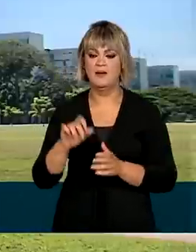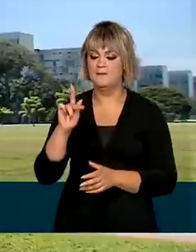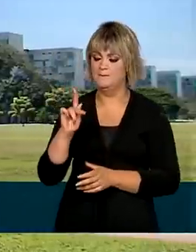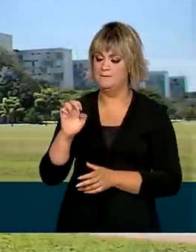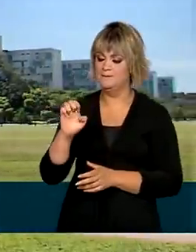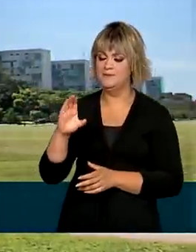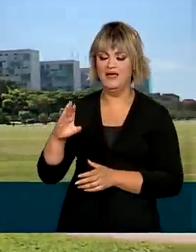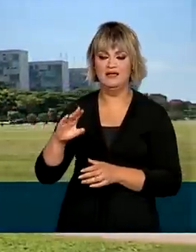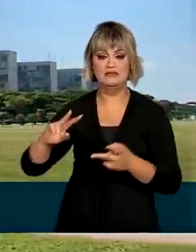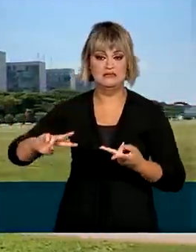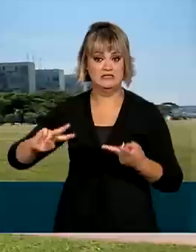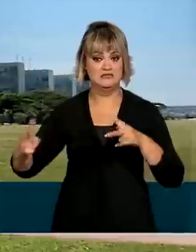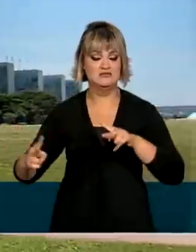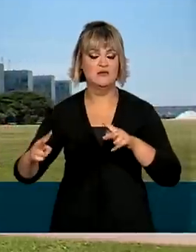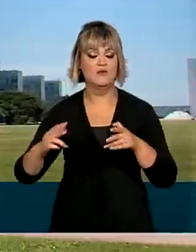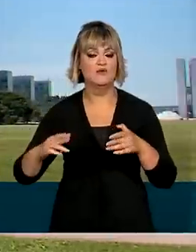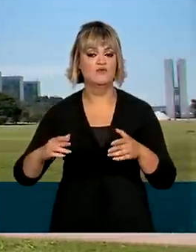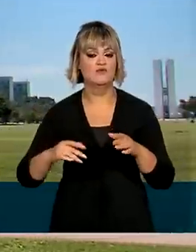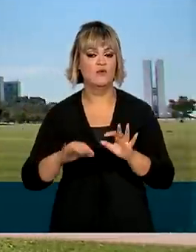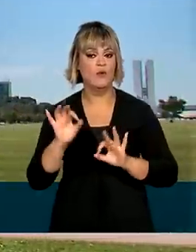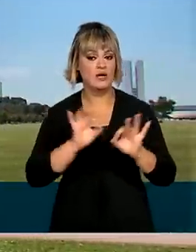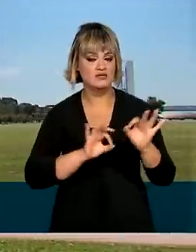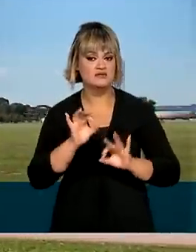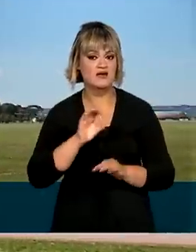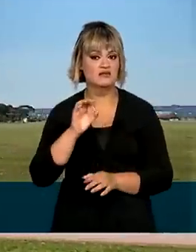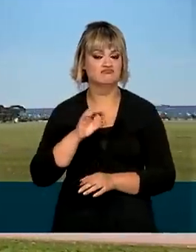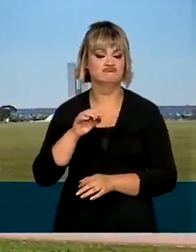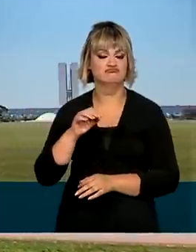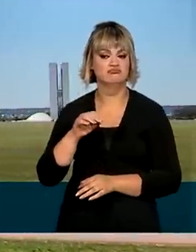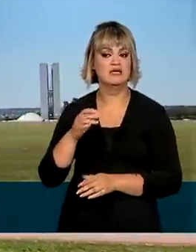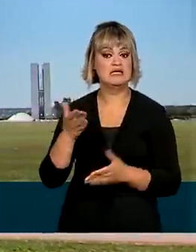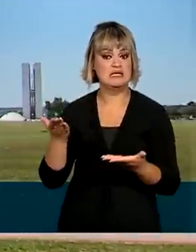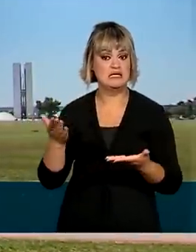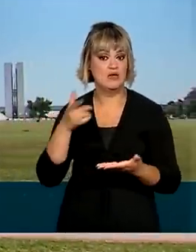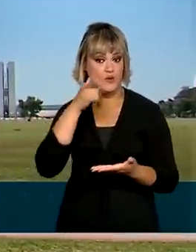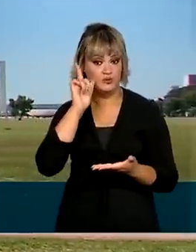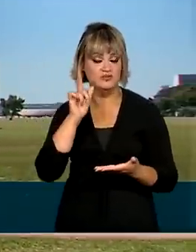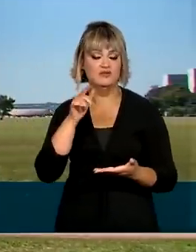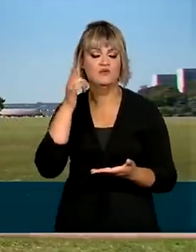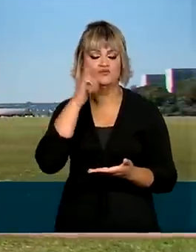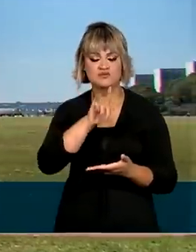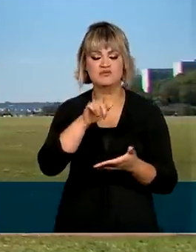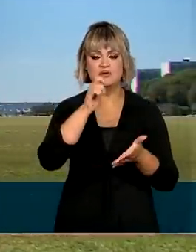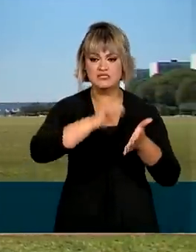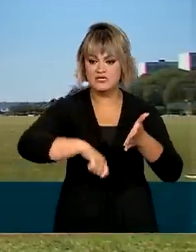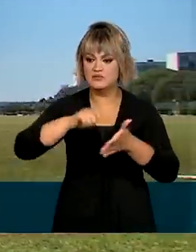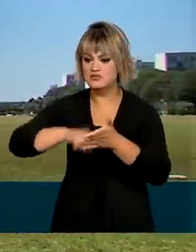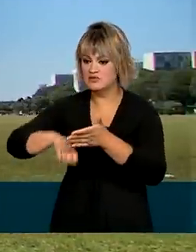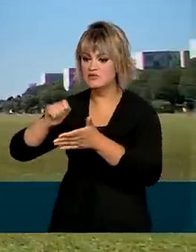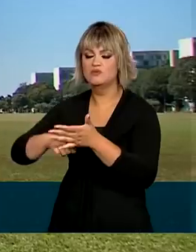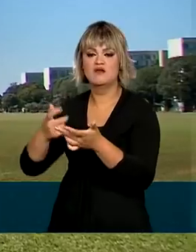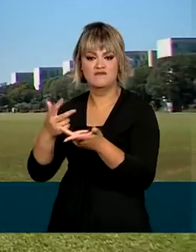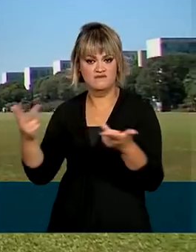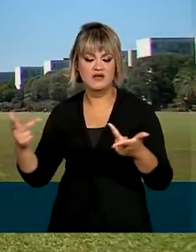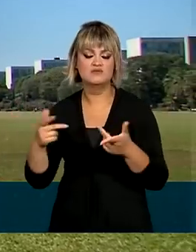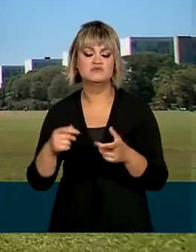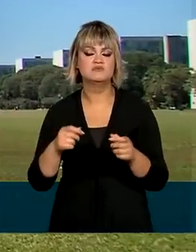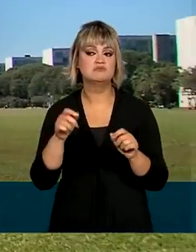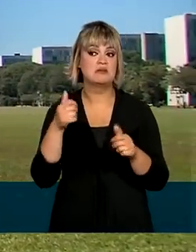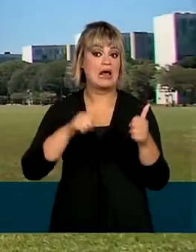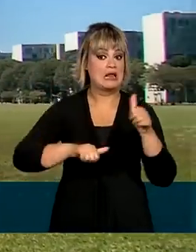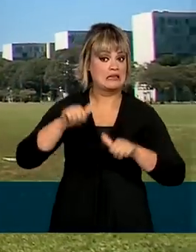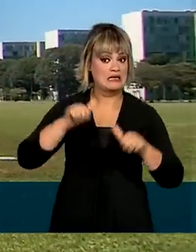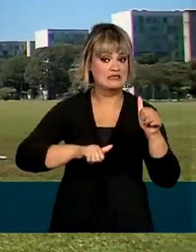transição foi protocolada na segunda-feira e nessa terça já reuniu o número mínimo de assinaturas necessárias para ser